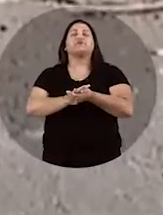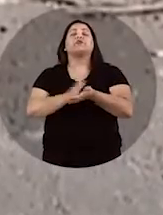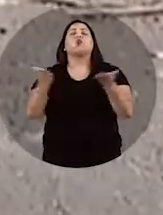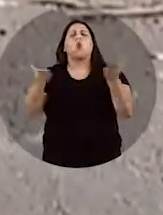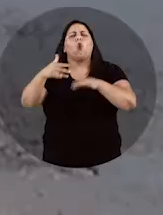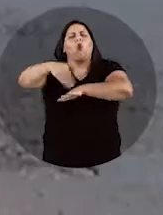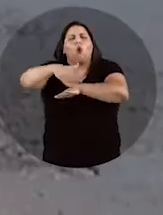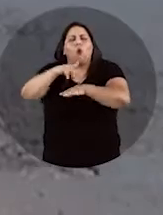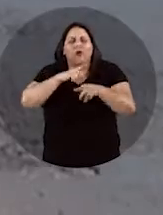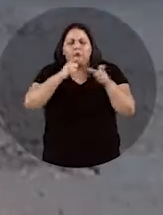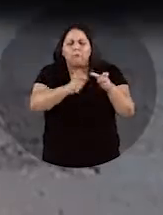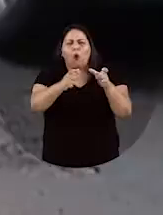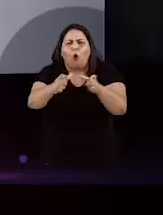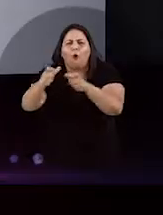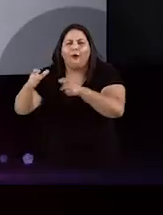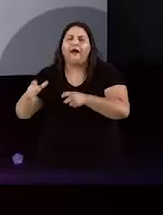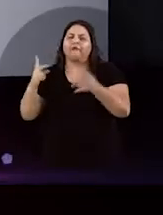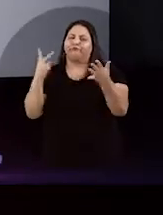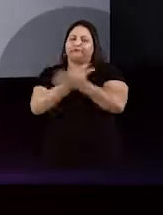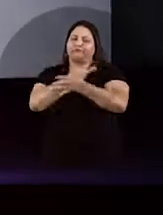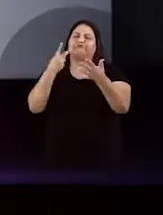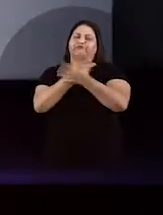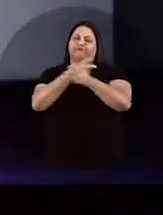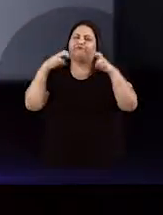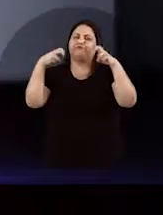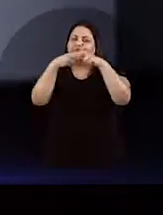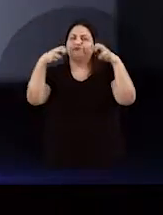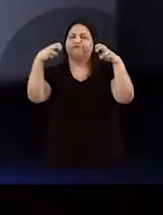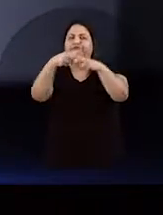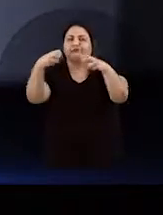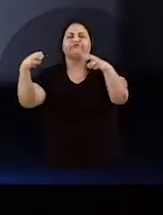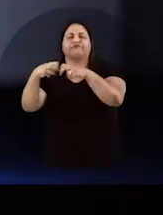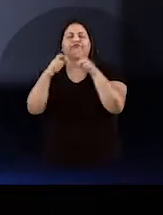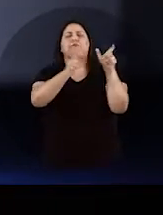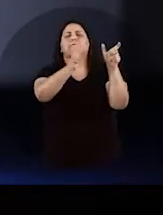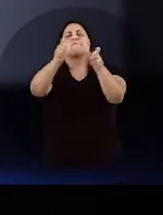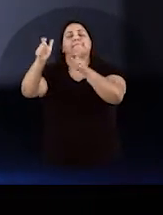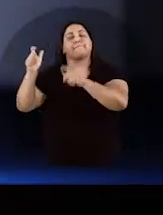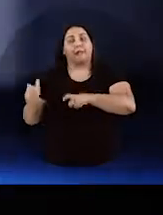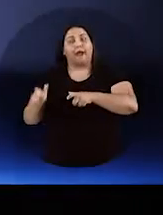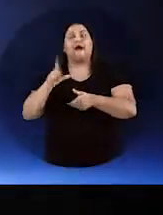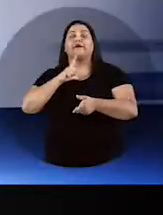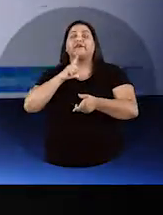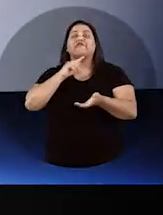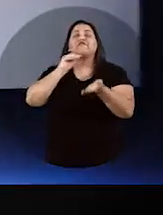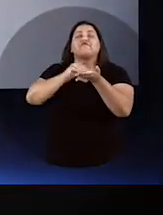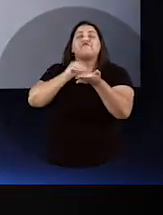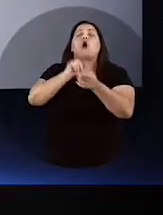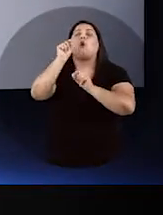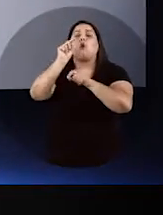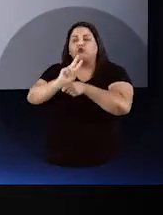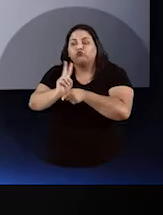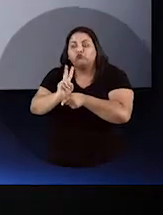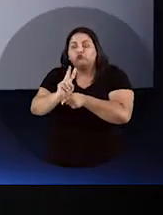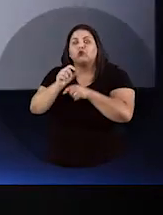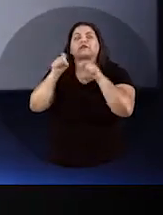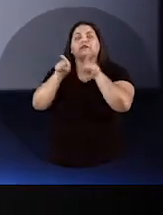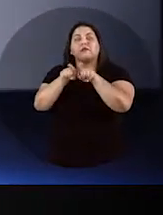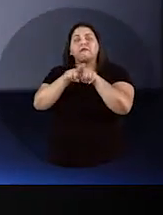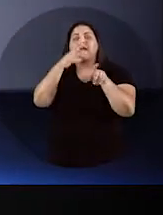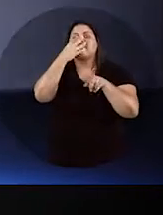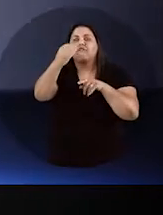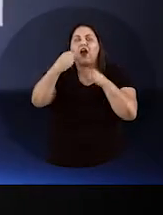manutenção adequada em ruas e avenidas causam acidentes graves em todos os bairros. A falta de vistoria em vans escolares